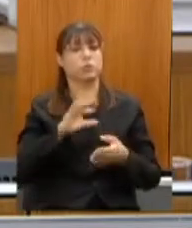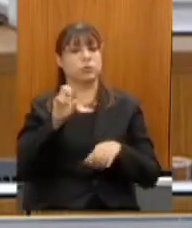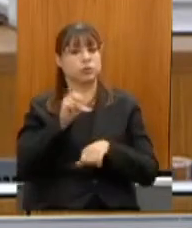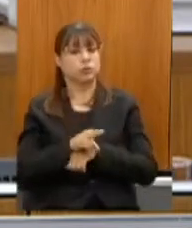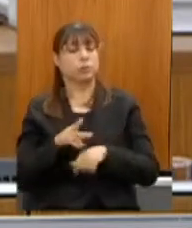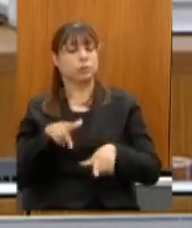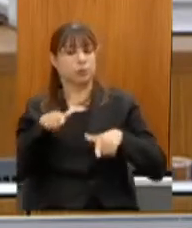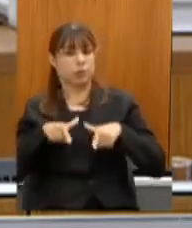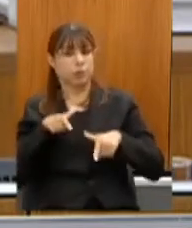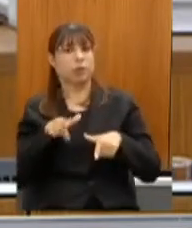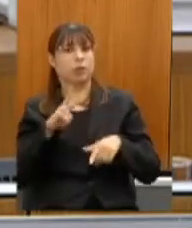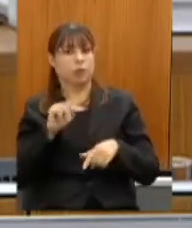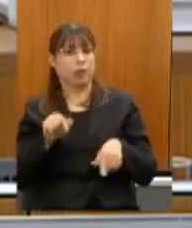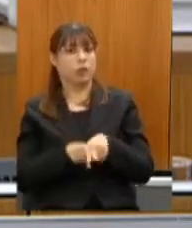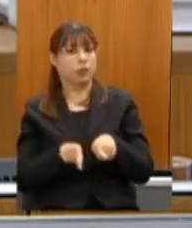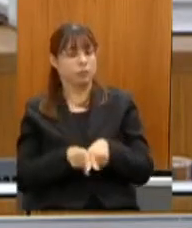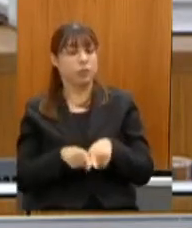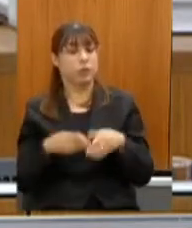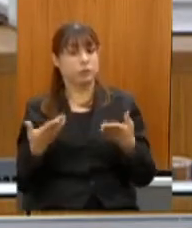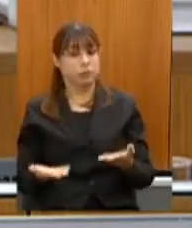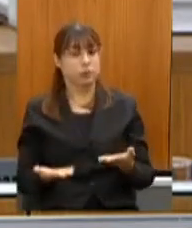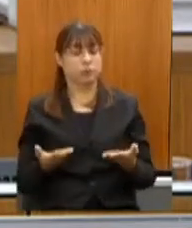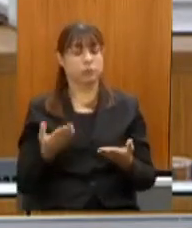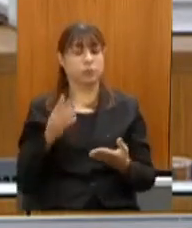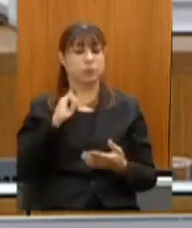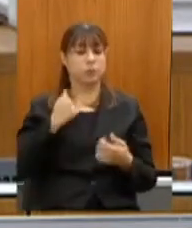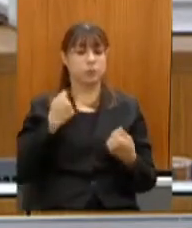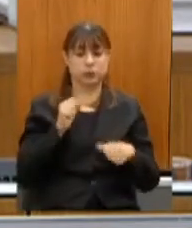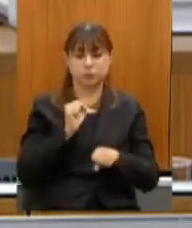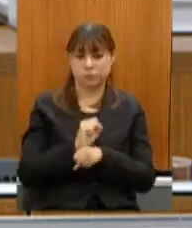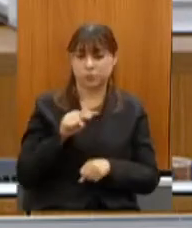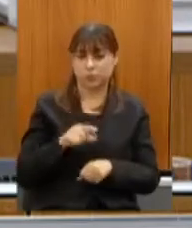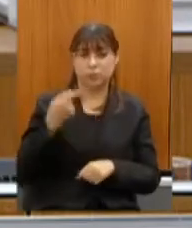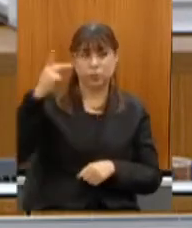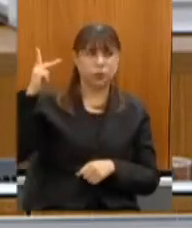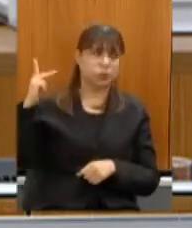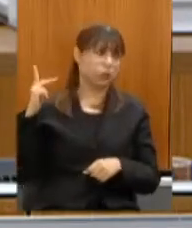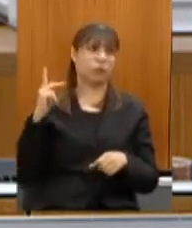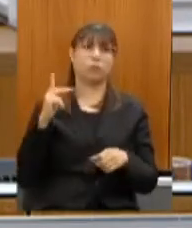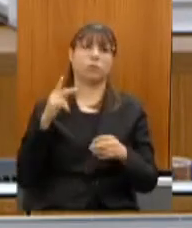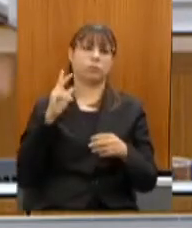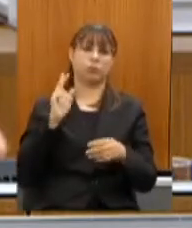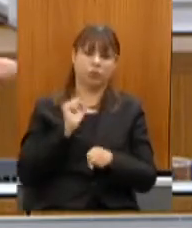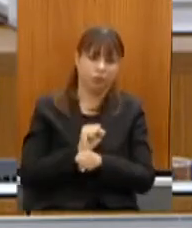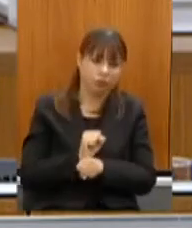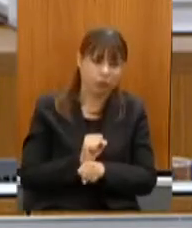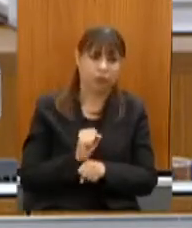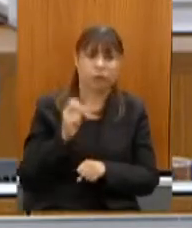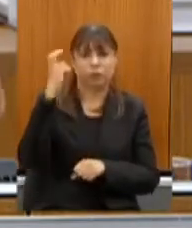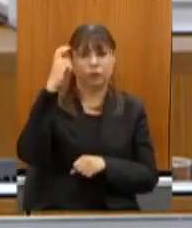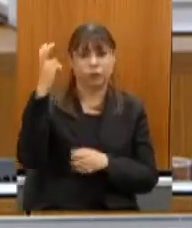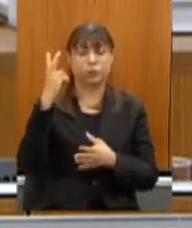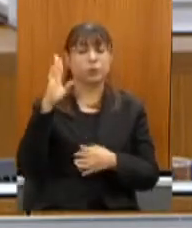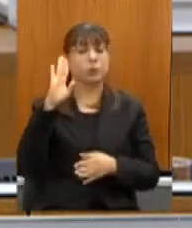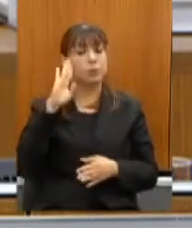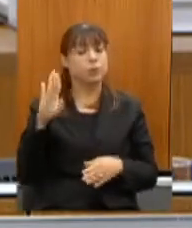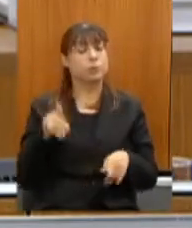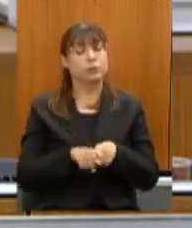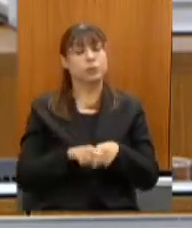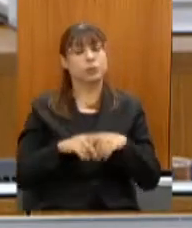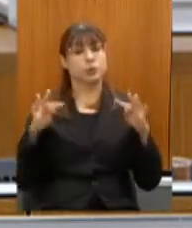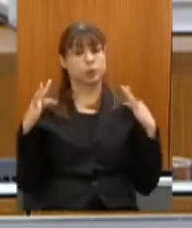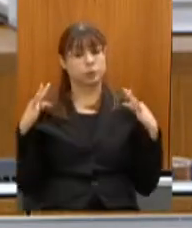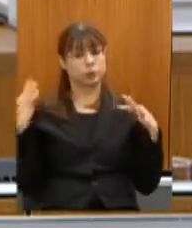Minas precisa sair desse atoleiro esse atoleiro histórico e a cultura e sobretudo o turismo